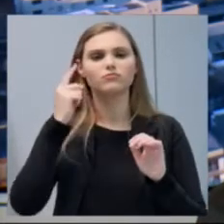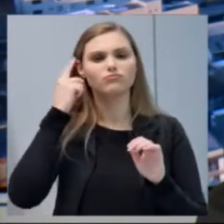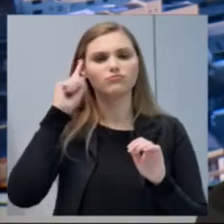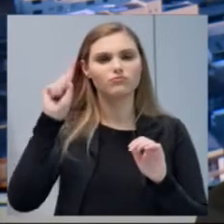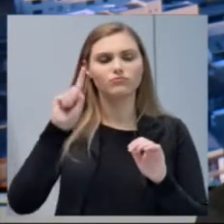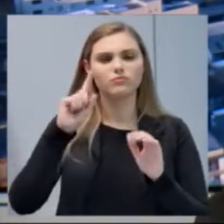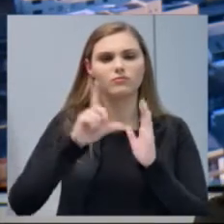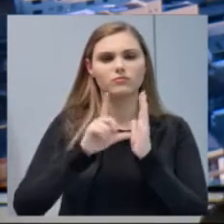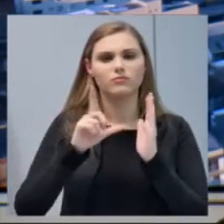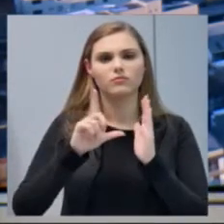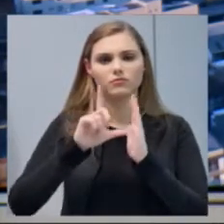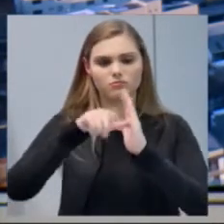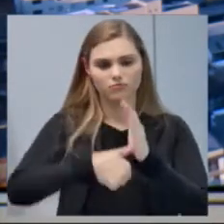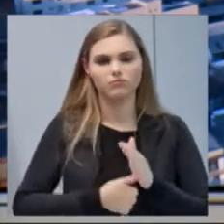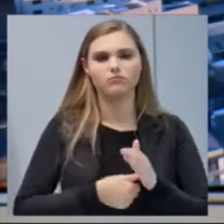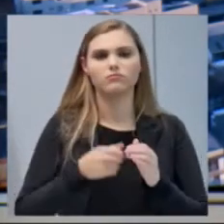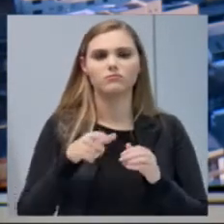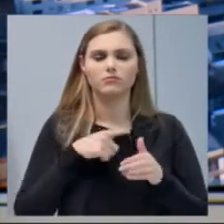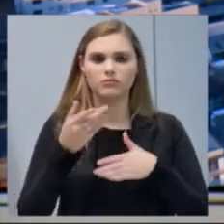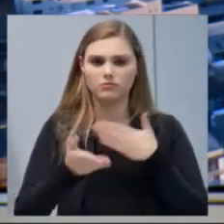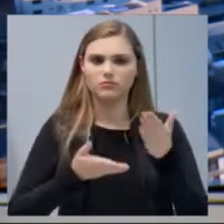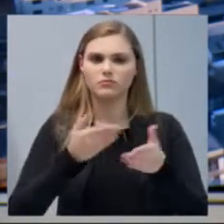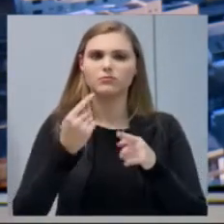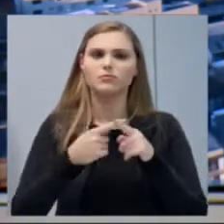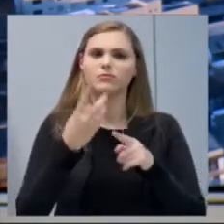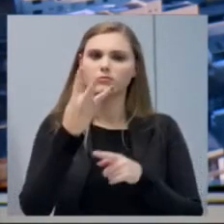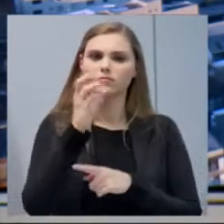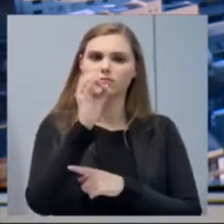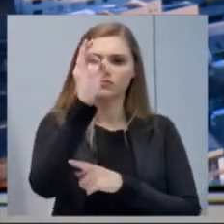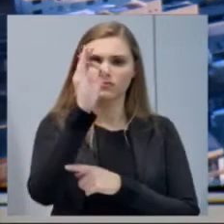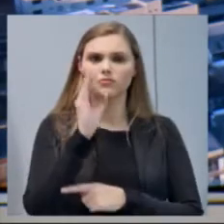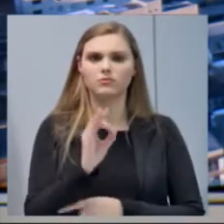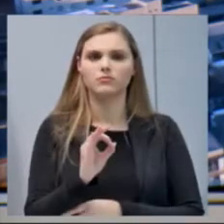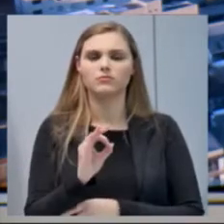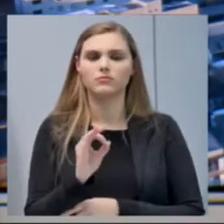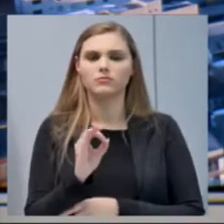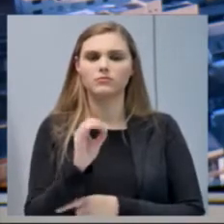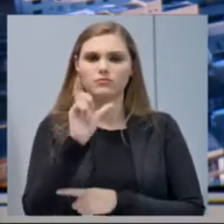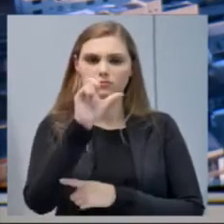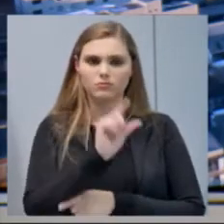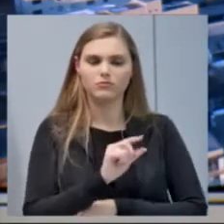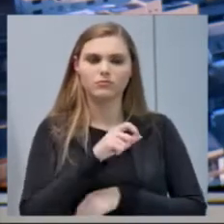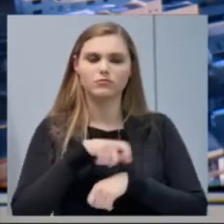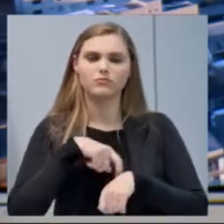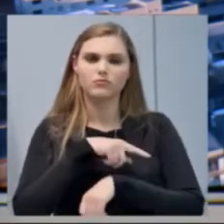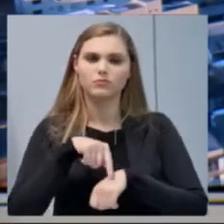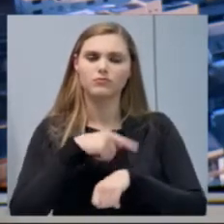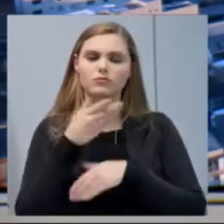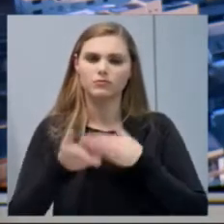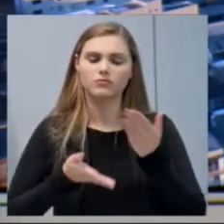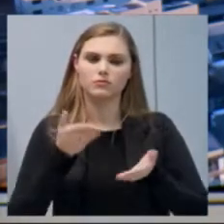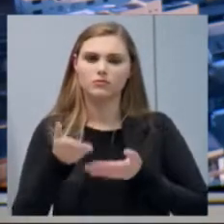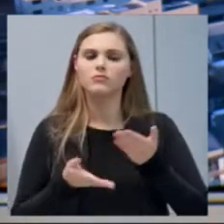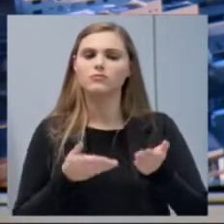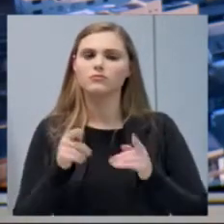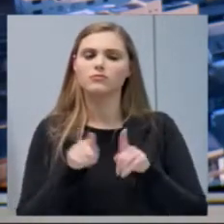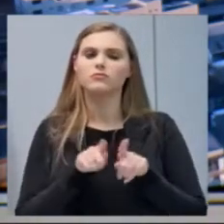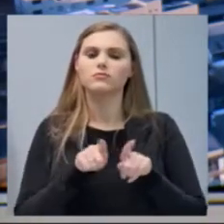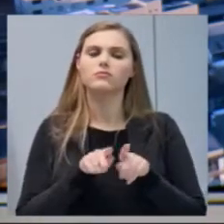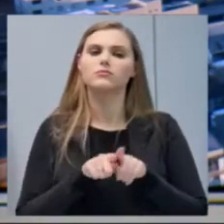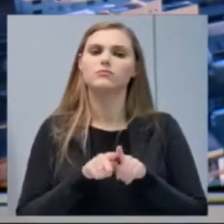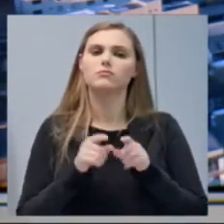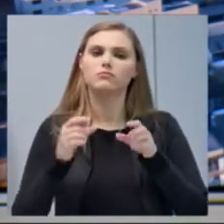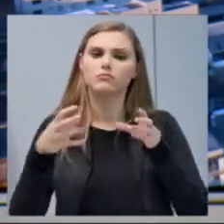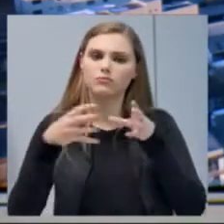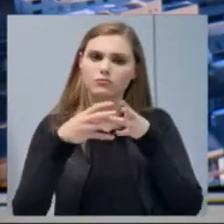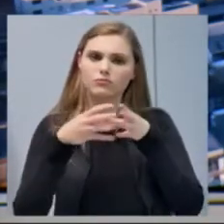porque são praticamente 30% menos horas de atendimento. E também a equipe um tanto reduzida